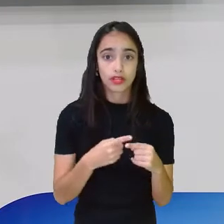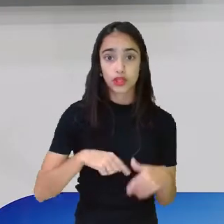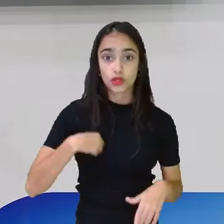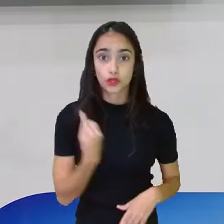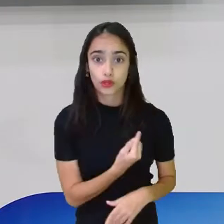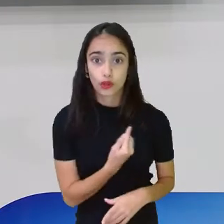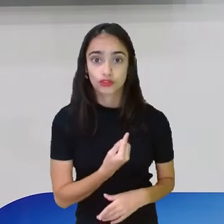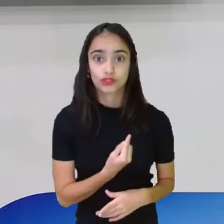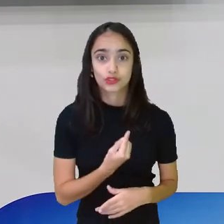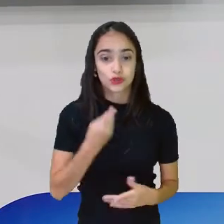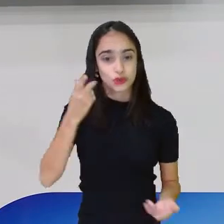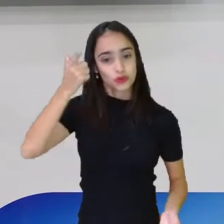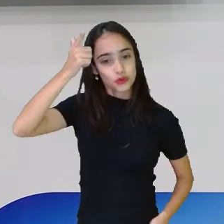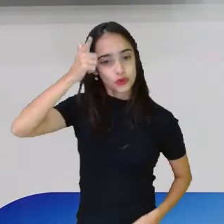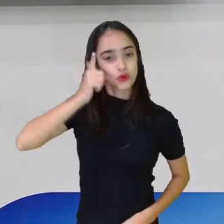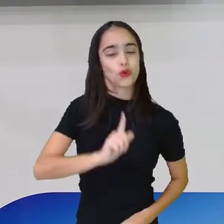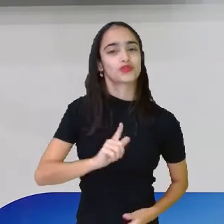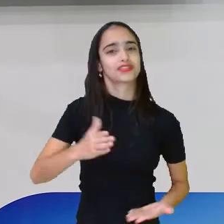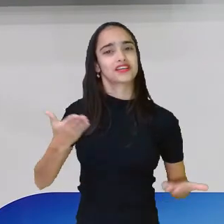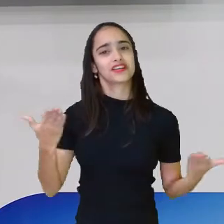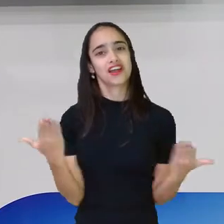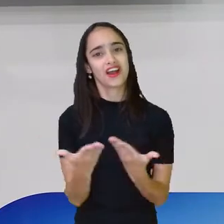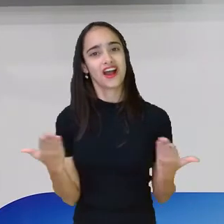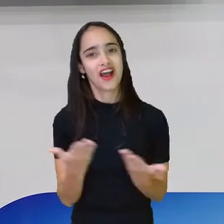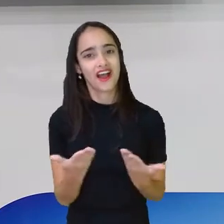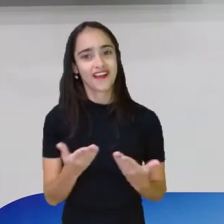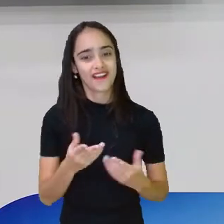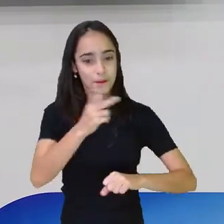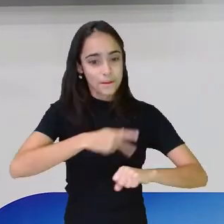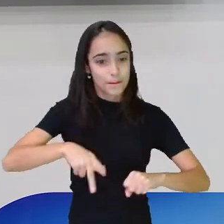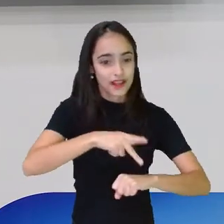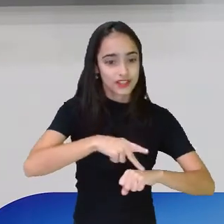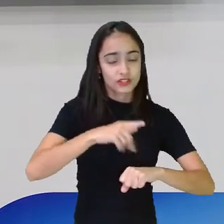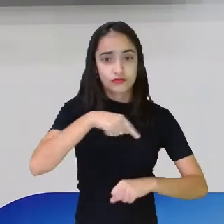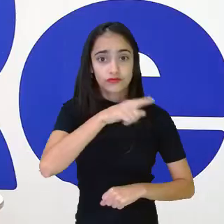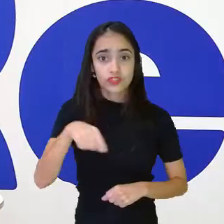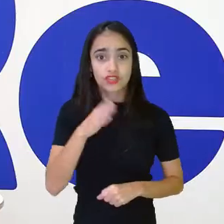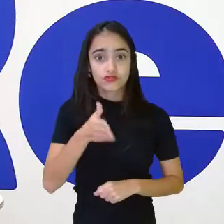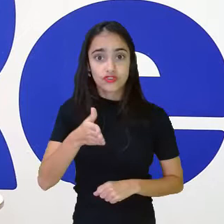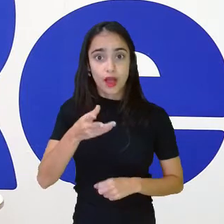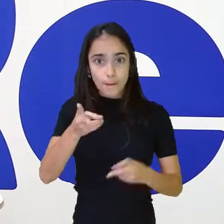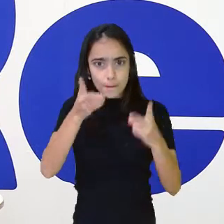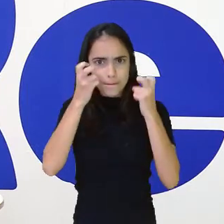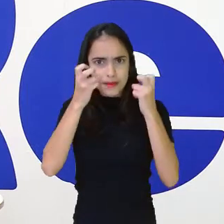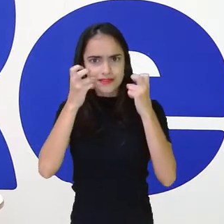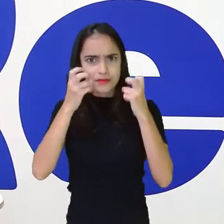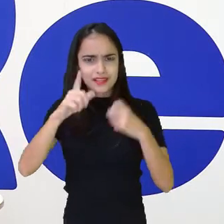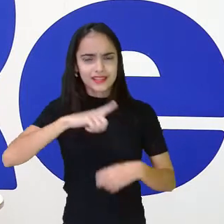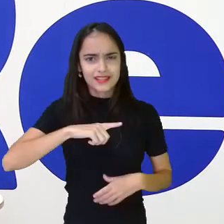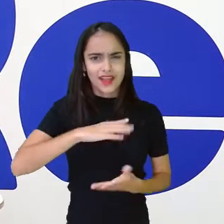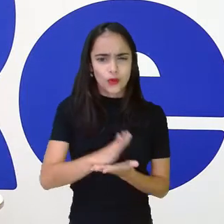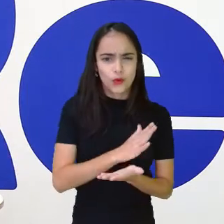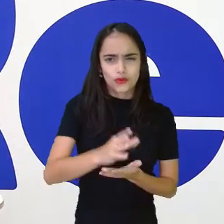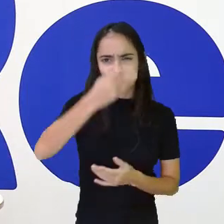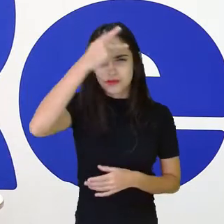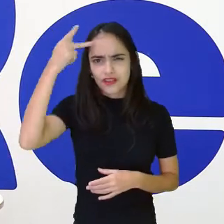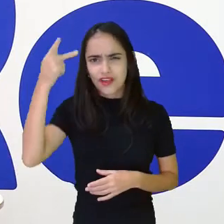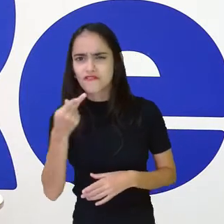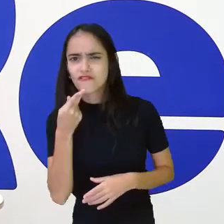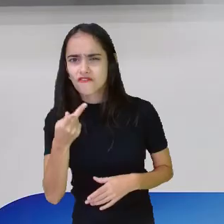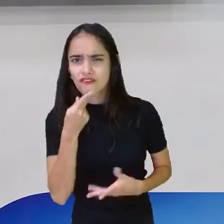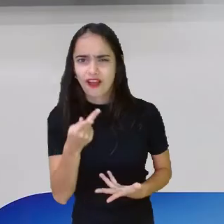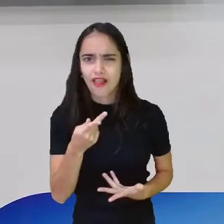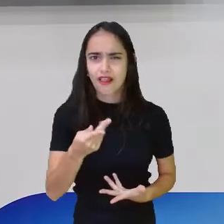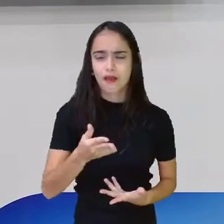vocês já ouviram esse negócio? Meu país Pernambuco, já ouviu isso, professora Eli? Meu país Pernambuco, então? país Pernambuco. Foi